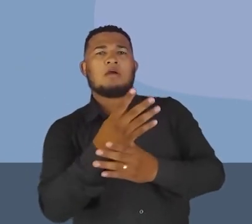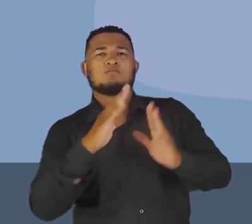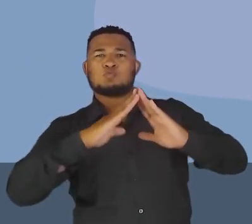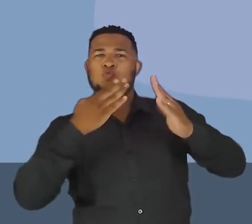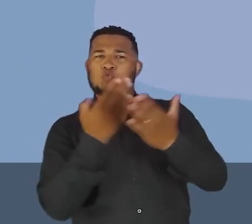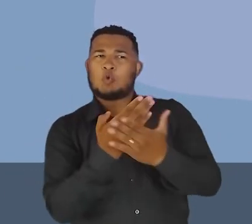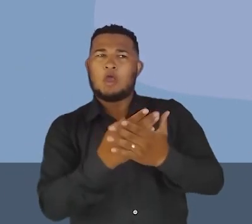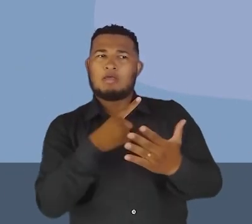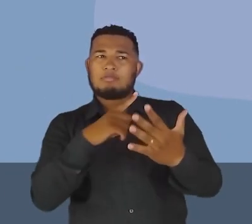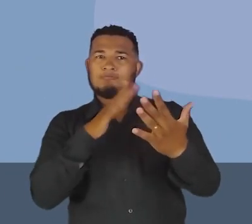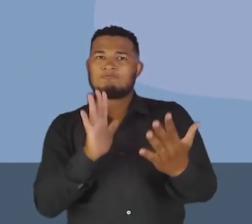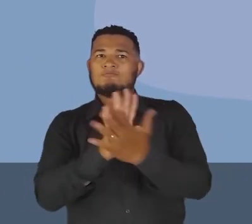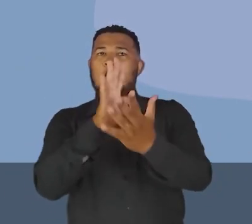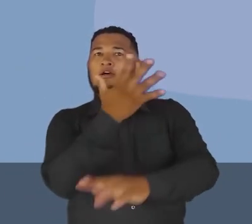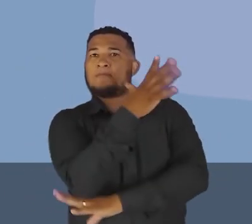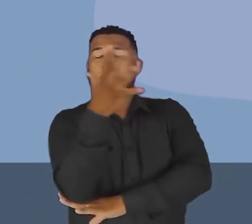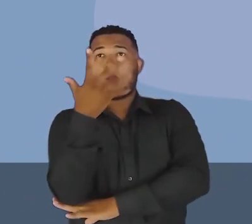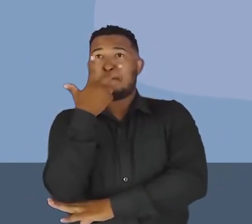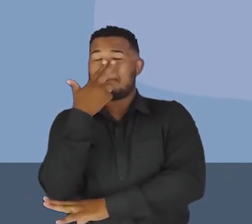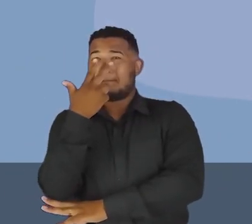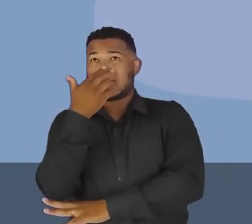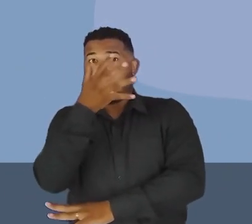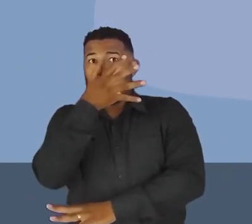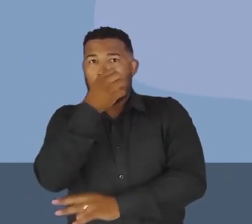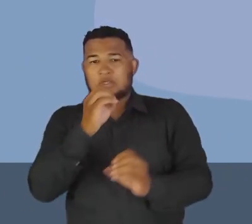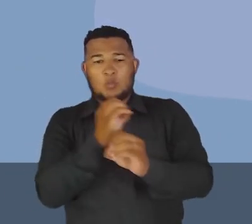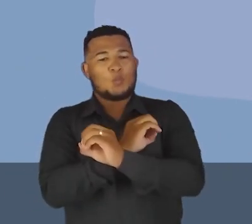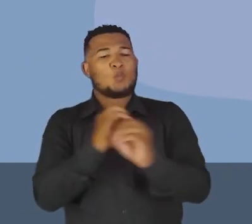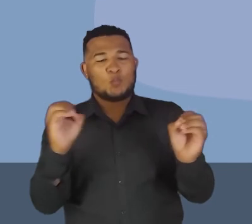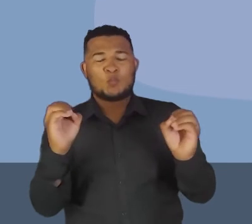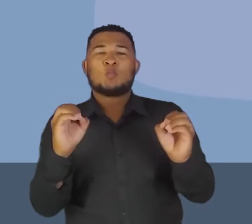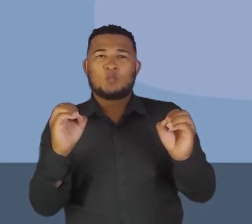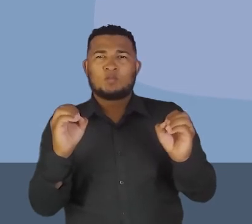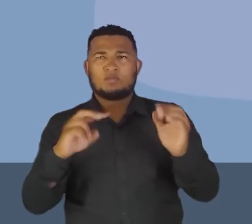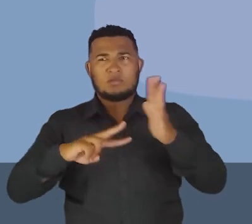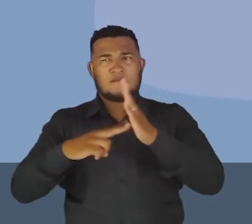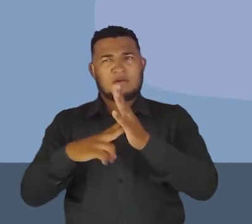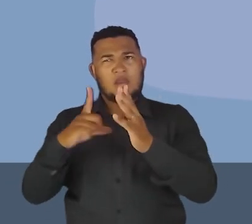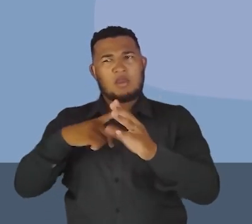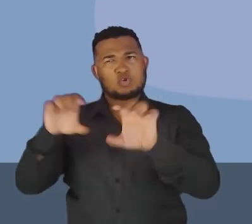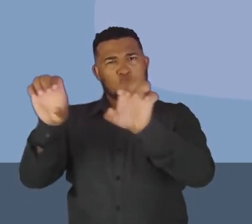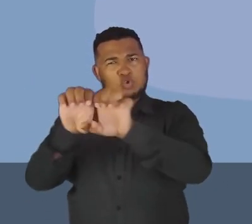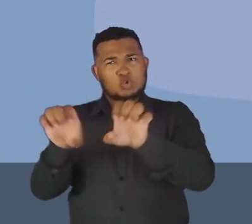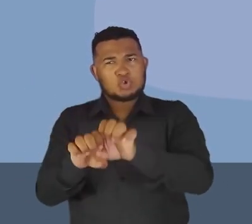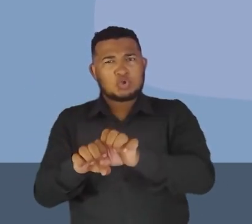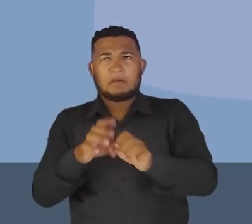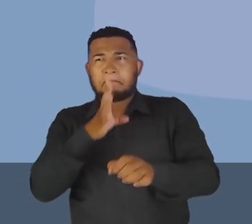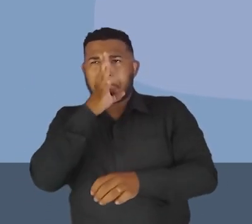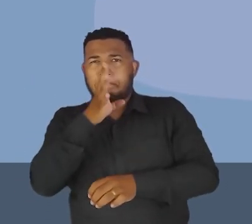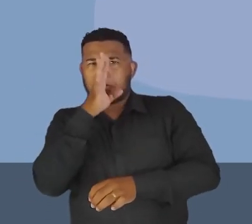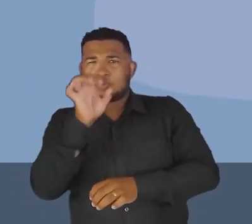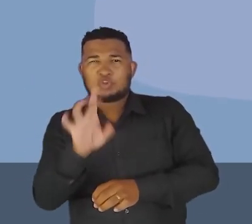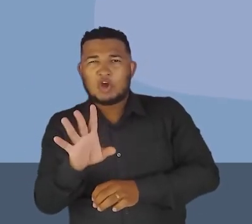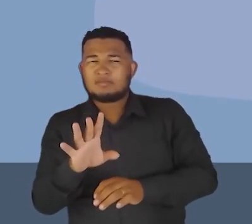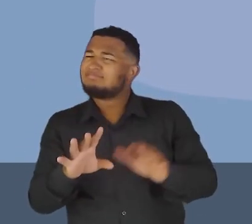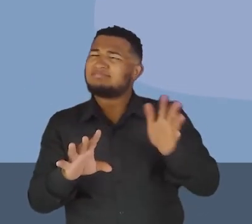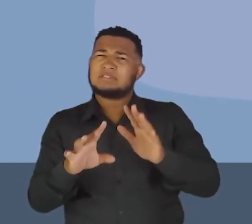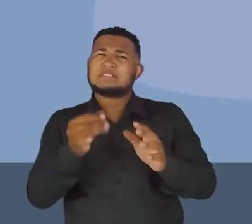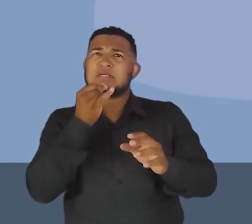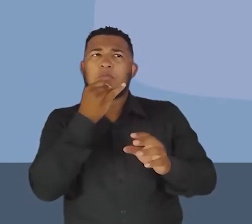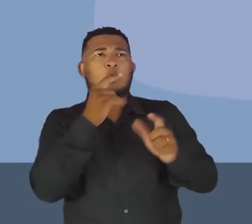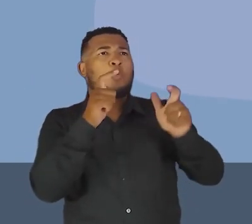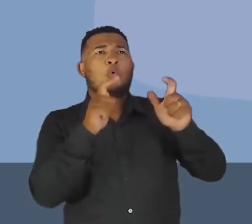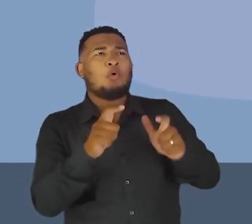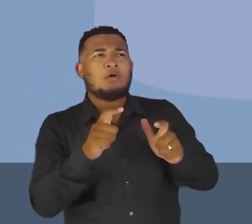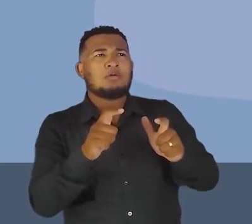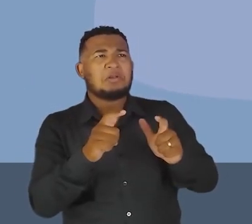com impacto ambiental quase zero, tá? E aí está assim, não é apenas um edifício sustentável. Perguntar, pô, cadê o edifício? Que edifício que